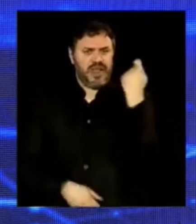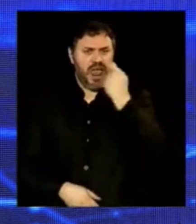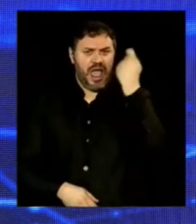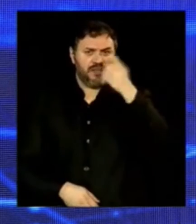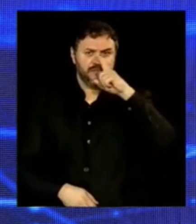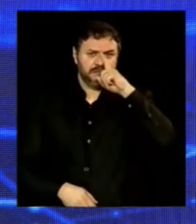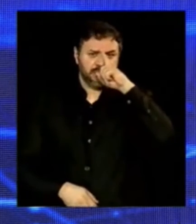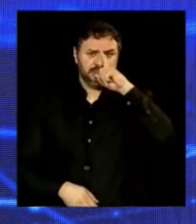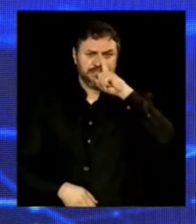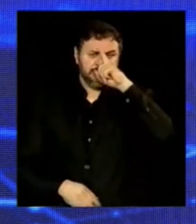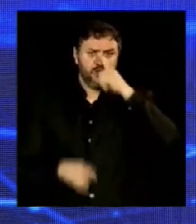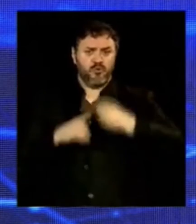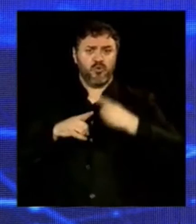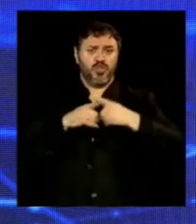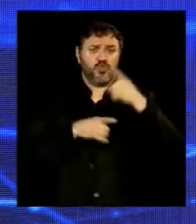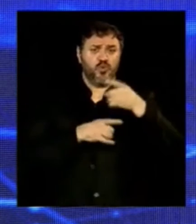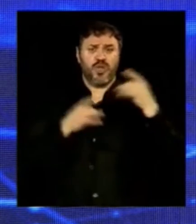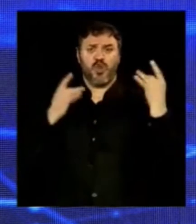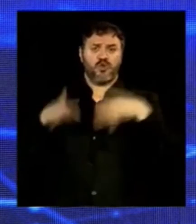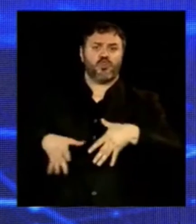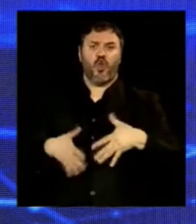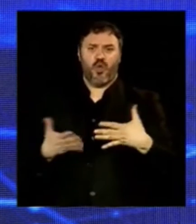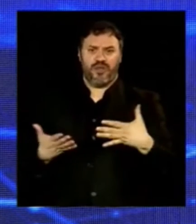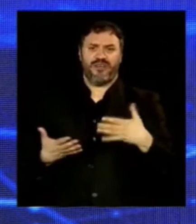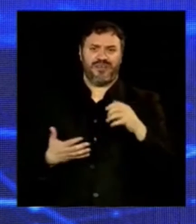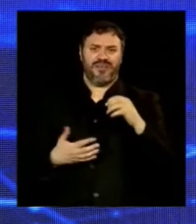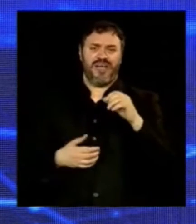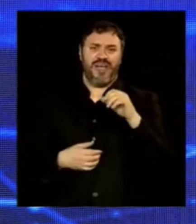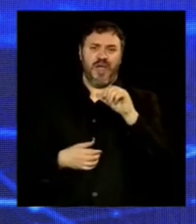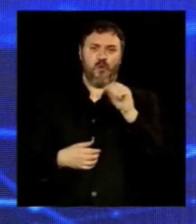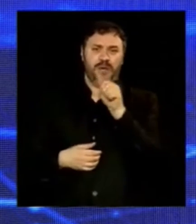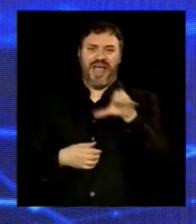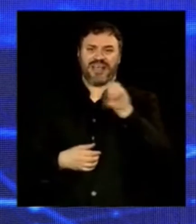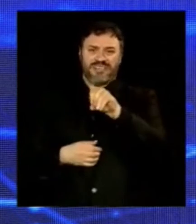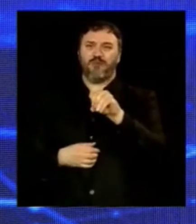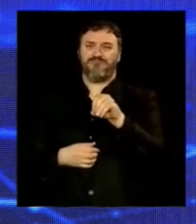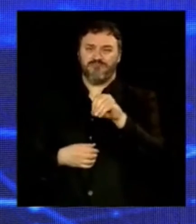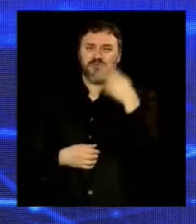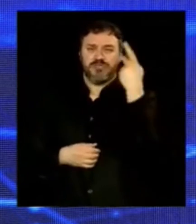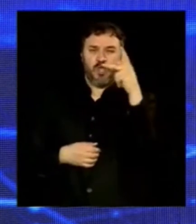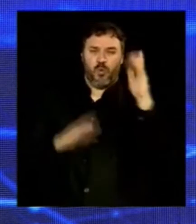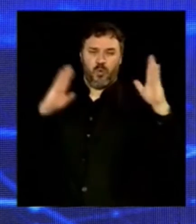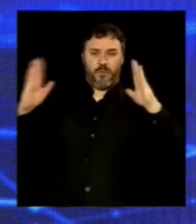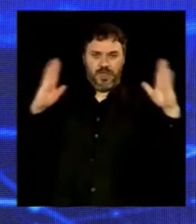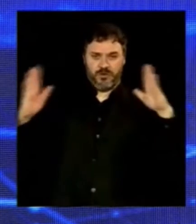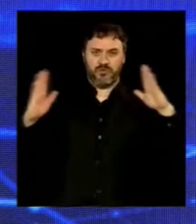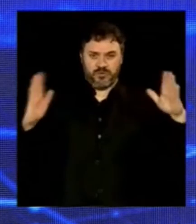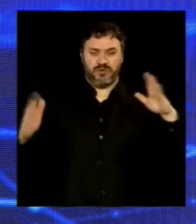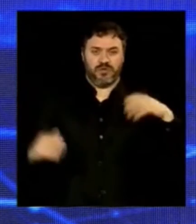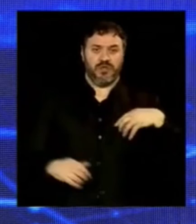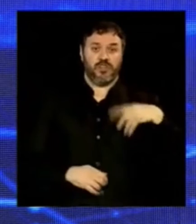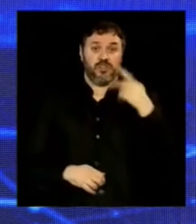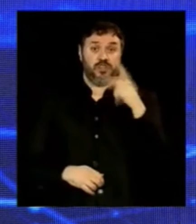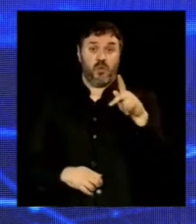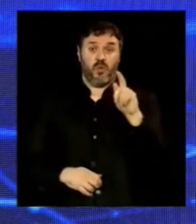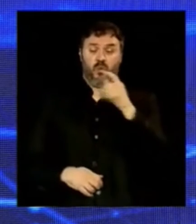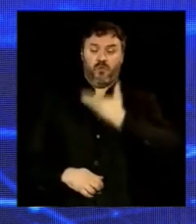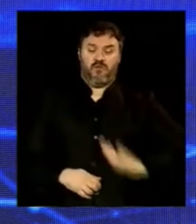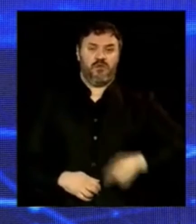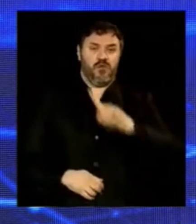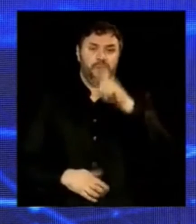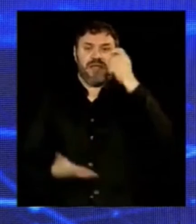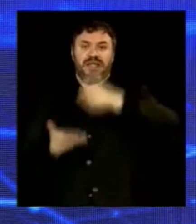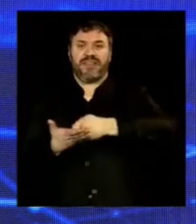renunciou à ação que evitou que, durante o seu período, o seu governo não pagasse 10 bilhões